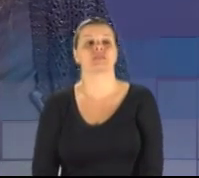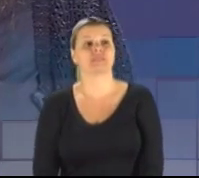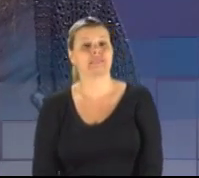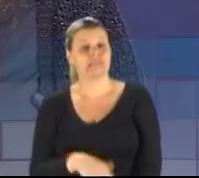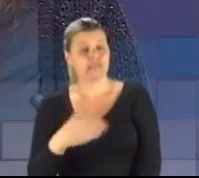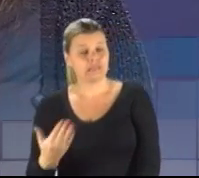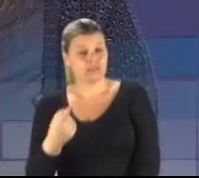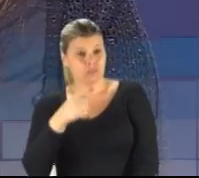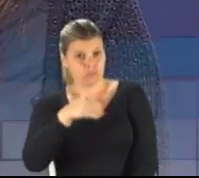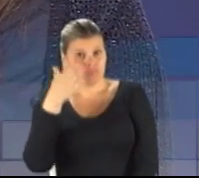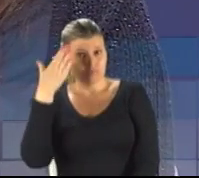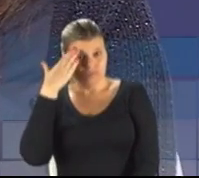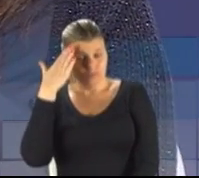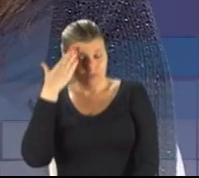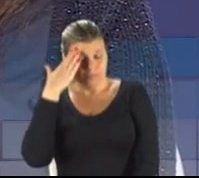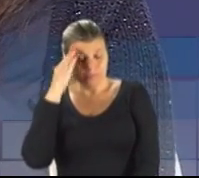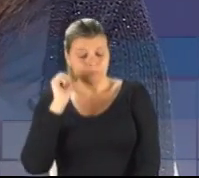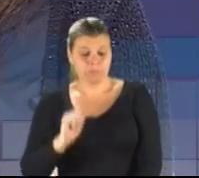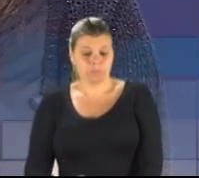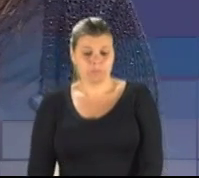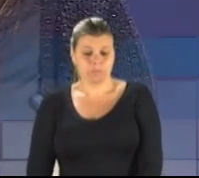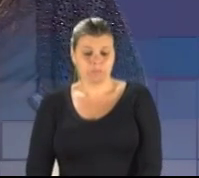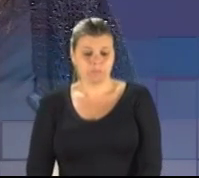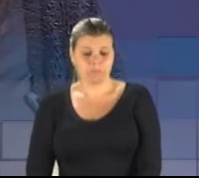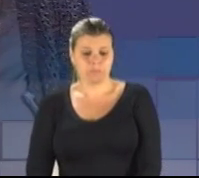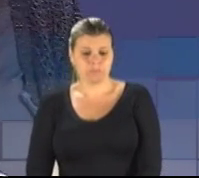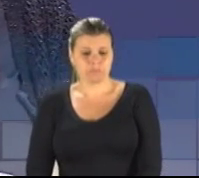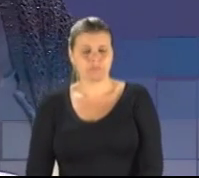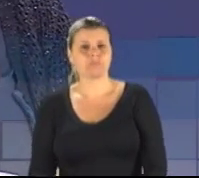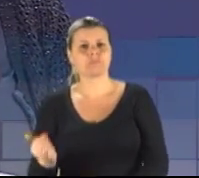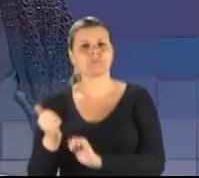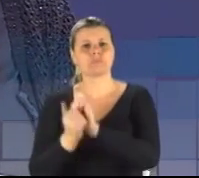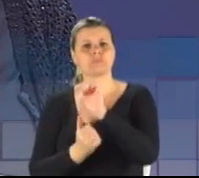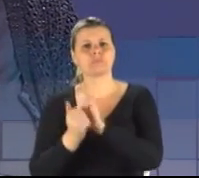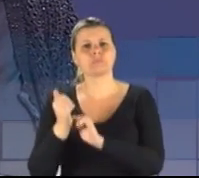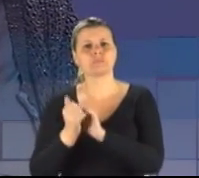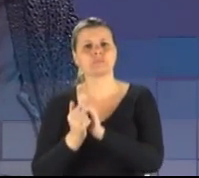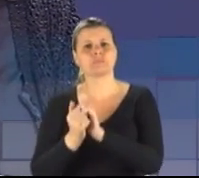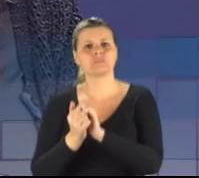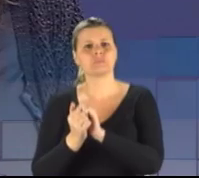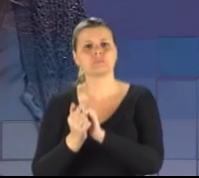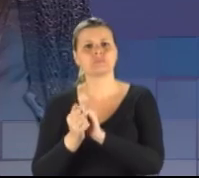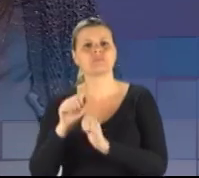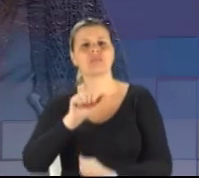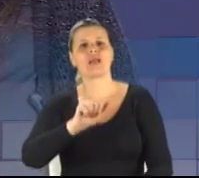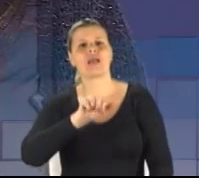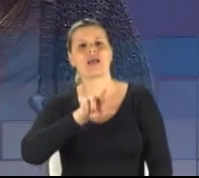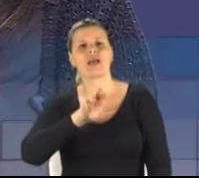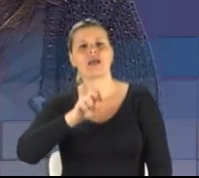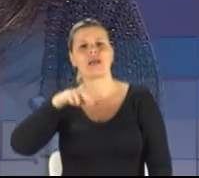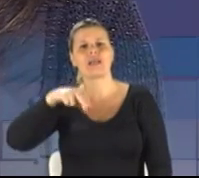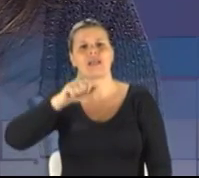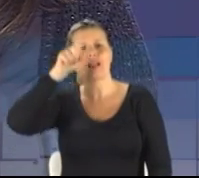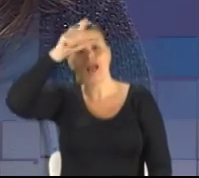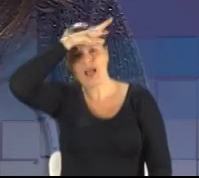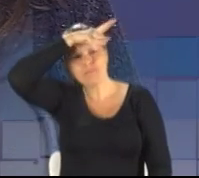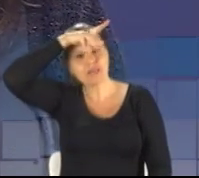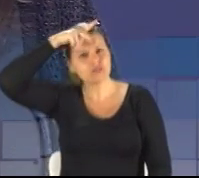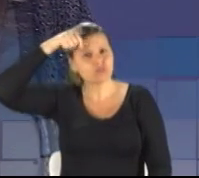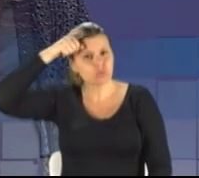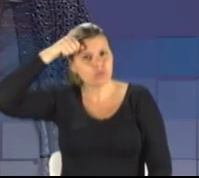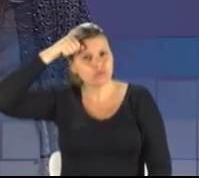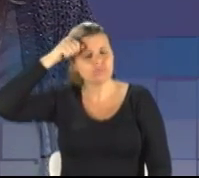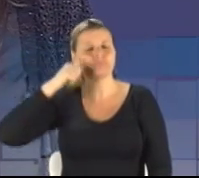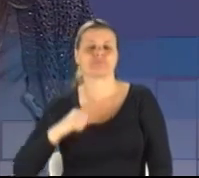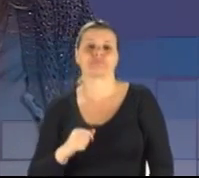Hermes, que a empresa, a Arena do Pantanal, o TCU já apontou que teve